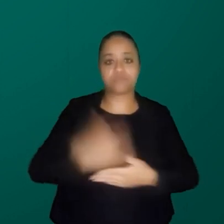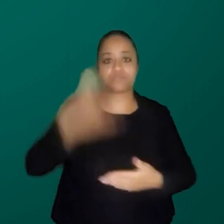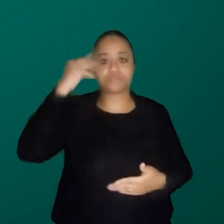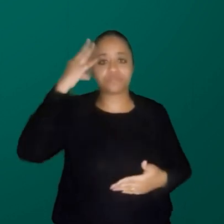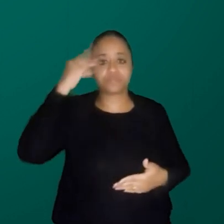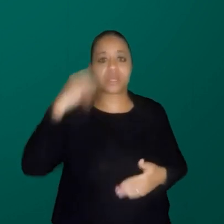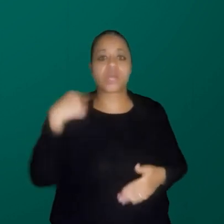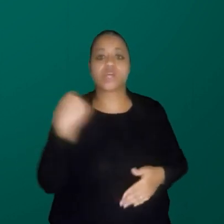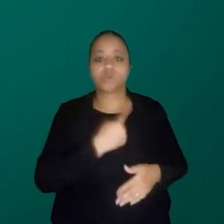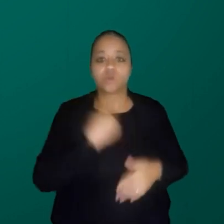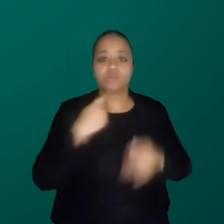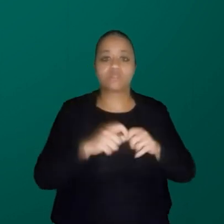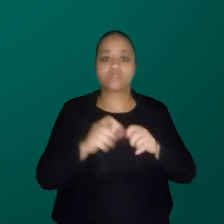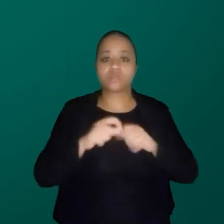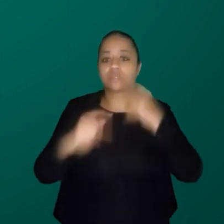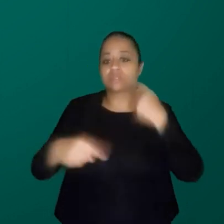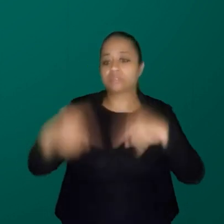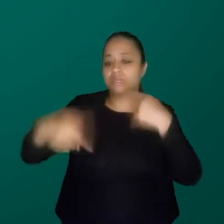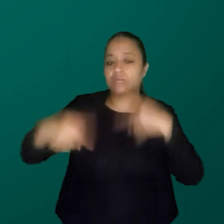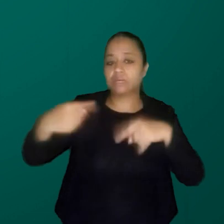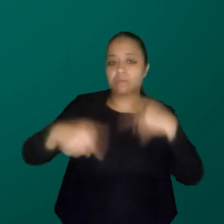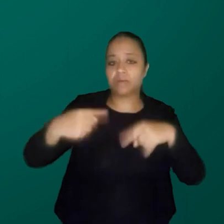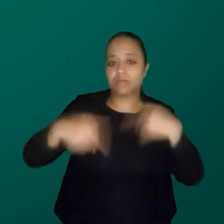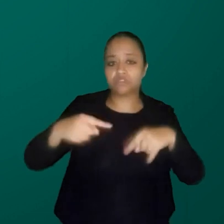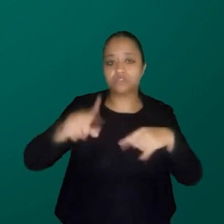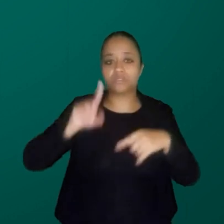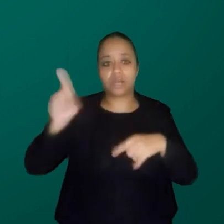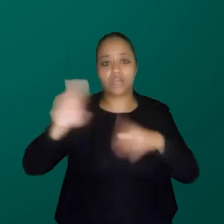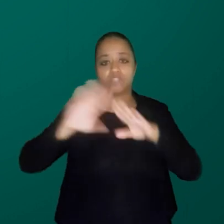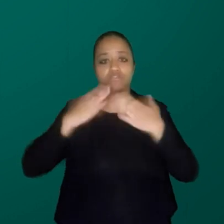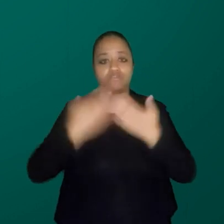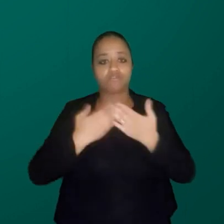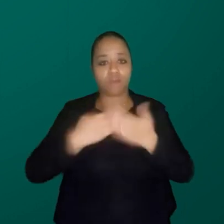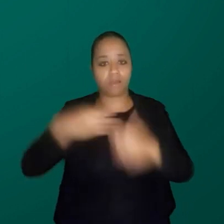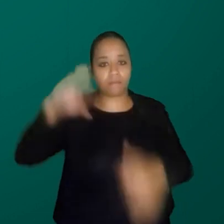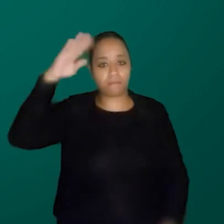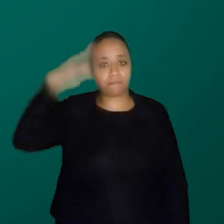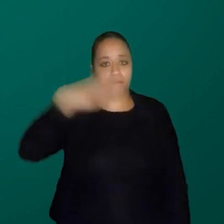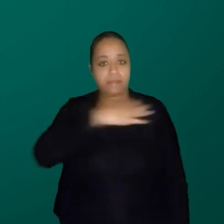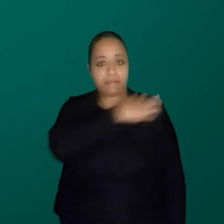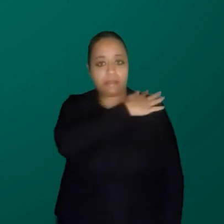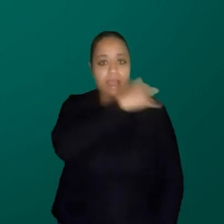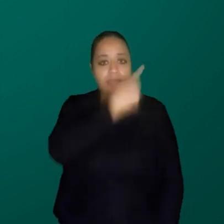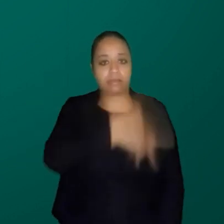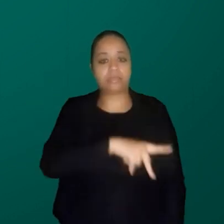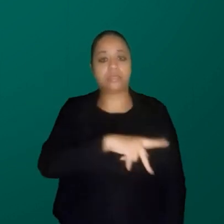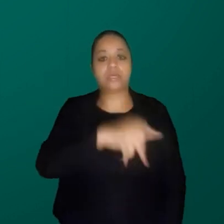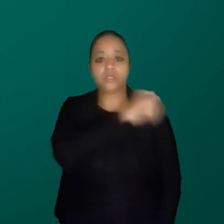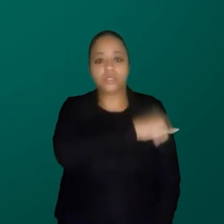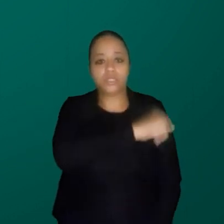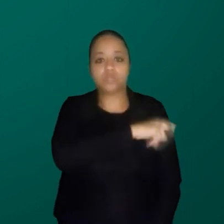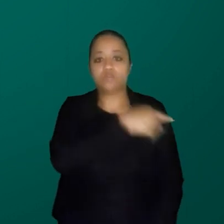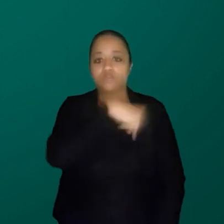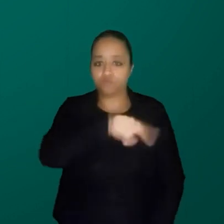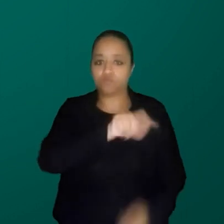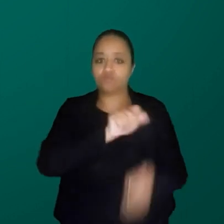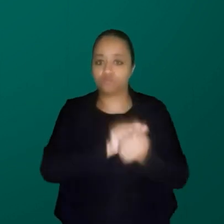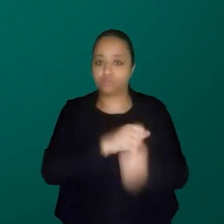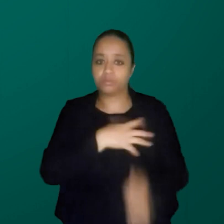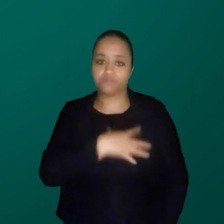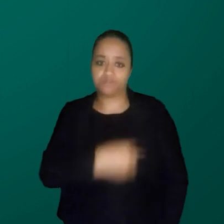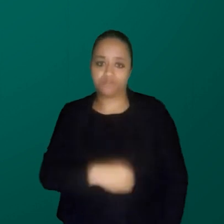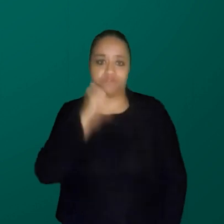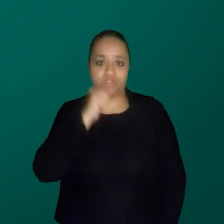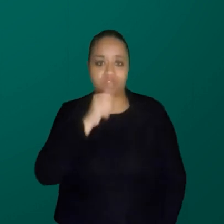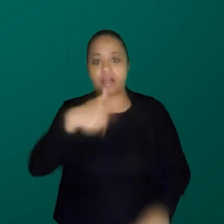A gente está fazendo um cine-debate na Fundação Osório, que é uma escola militar aqui do Rio de Janeiro, e eu estava com a minha filha. Hoje, graças a Deus, ela está na